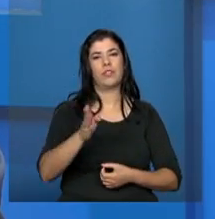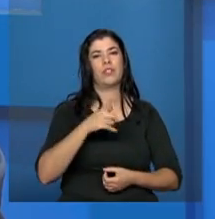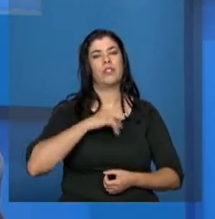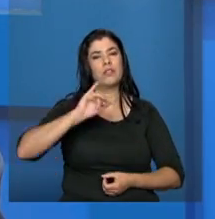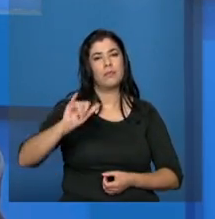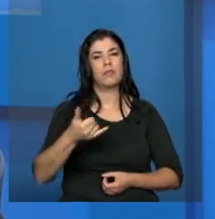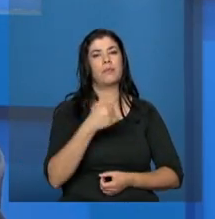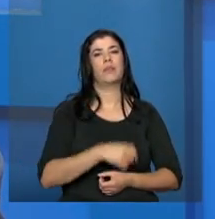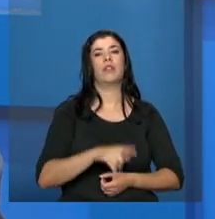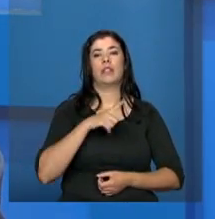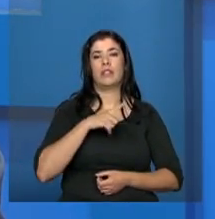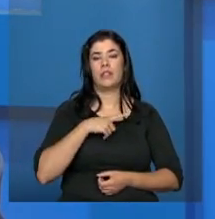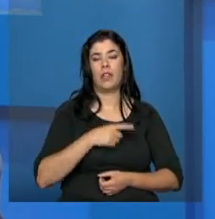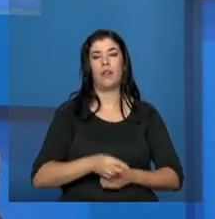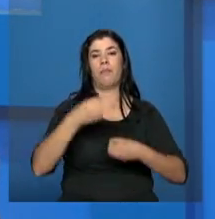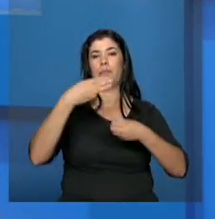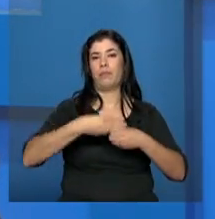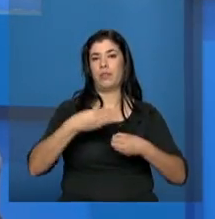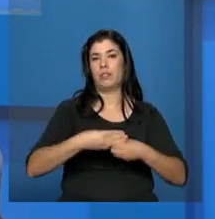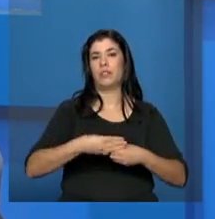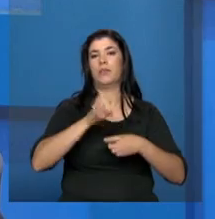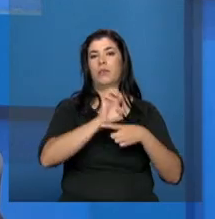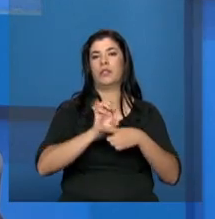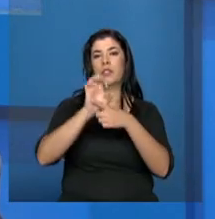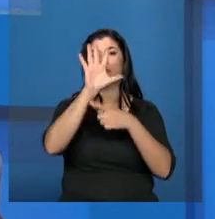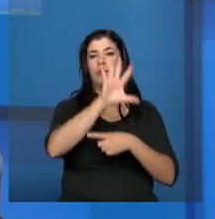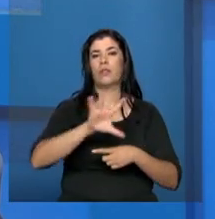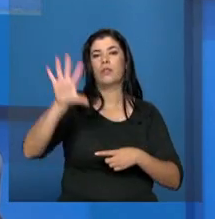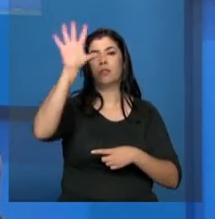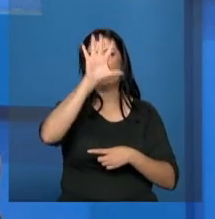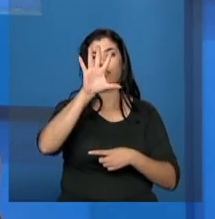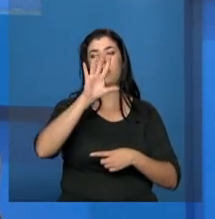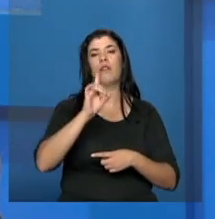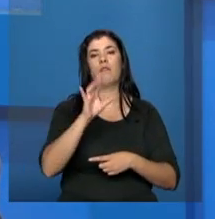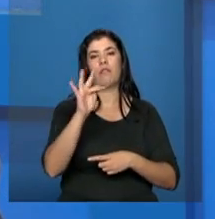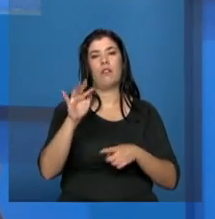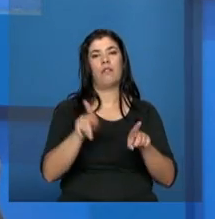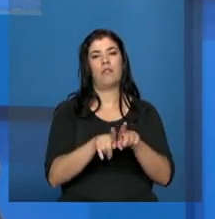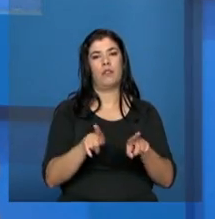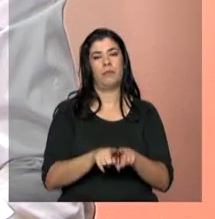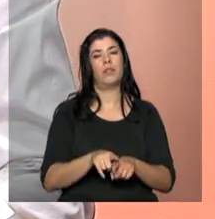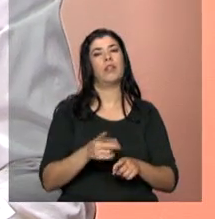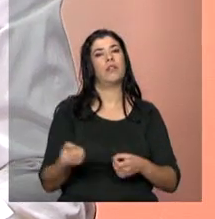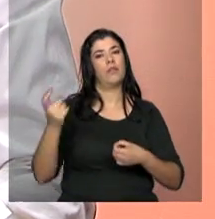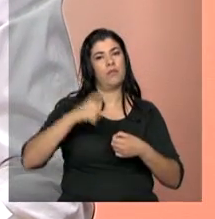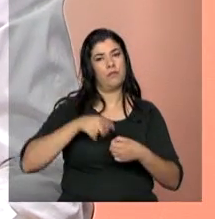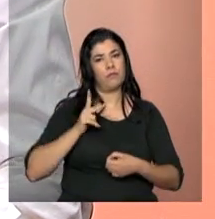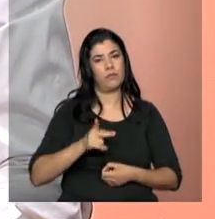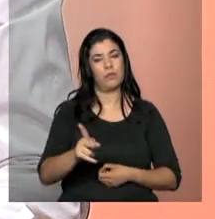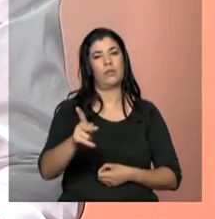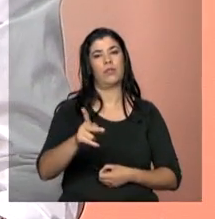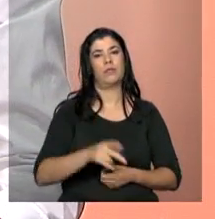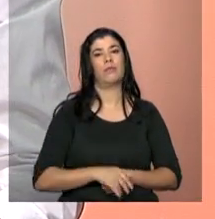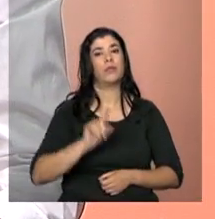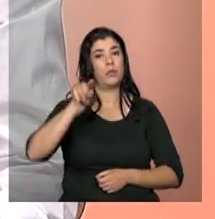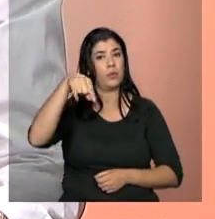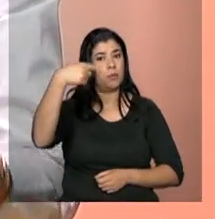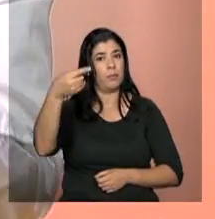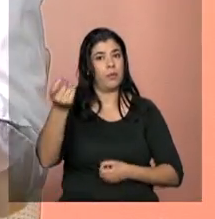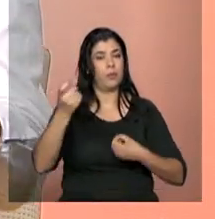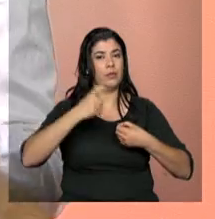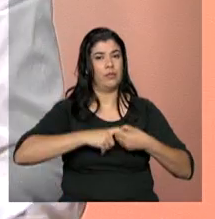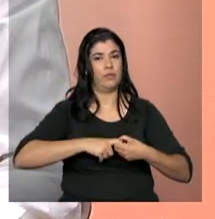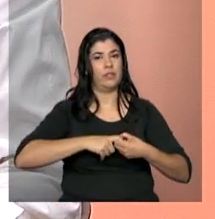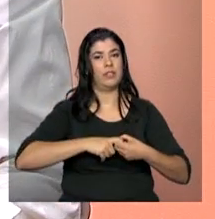conferências municipais, estaduais, do Distrito Federal e a nacional. Bom, então daqui a pouco a gente continua. No próximo bloco,